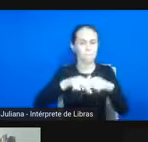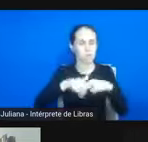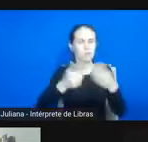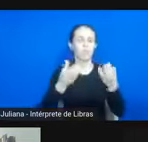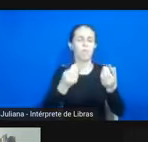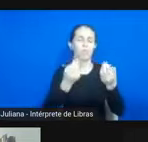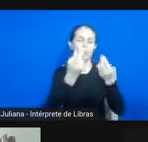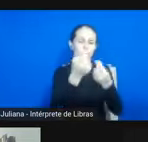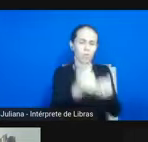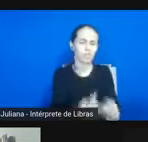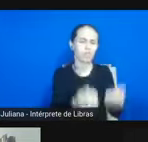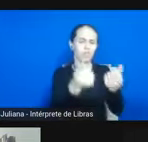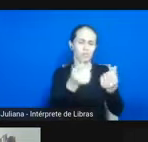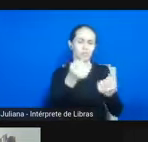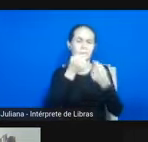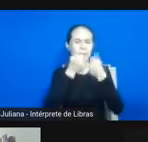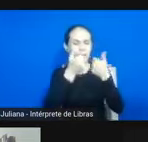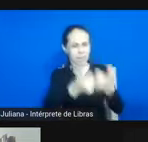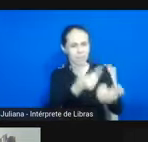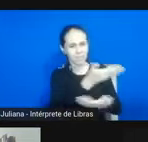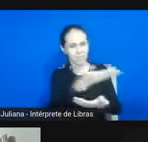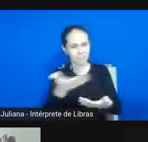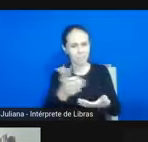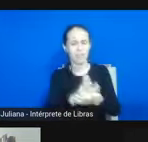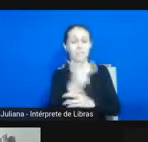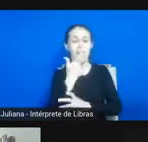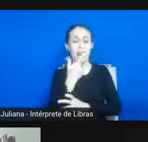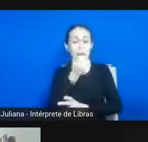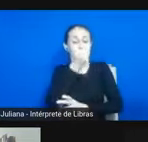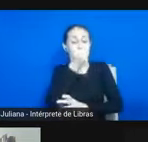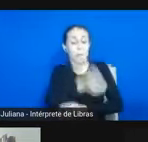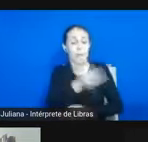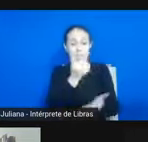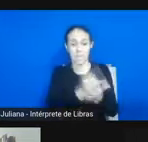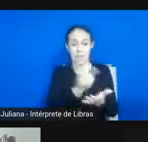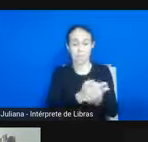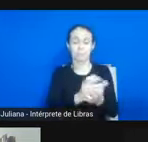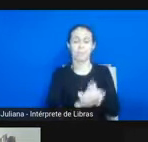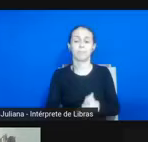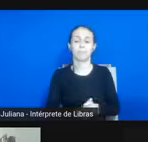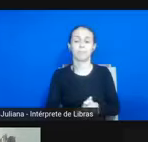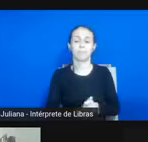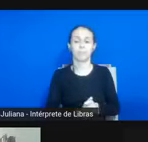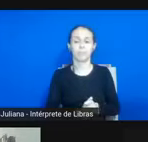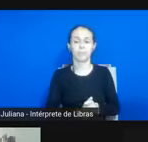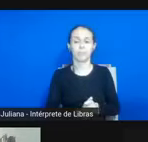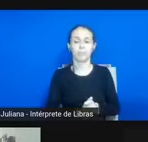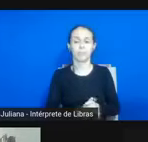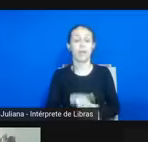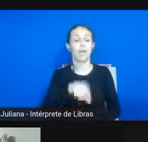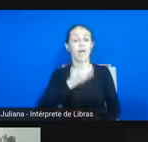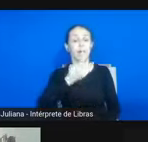iniciativa do GEPA, né? E ao mesmo tempo é um livro que